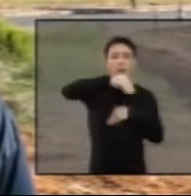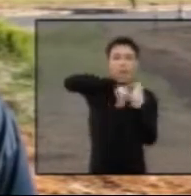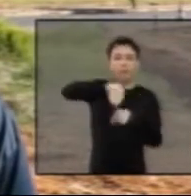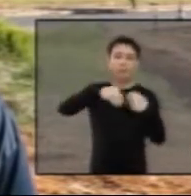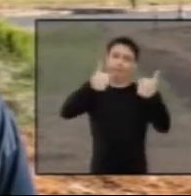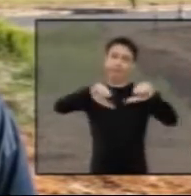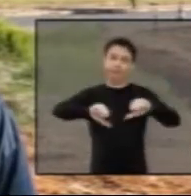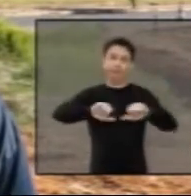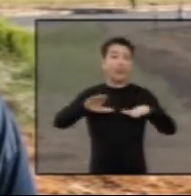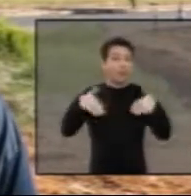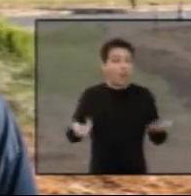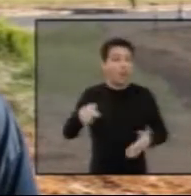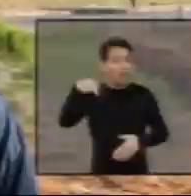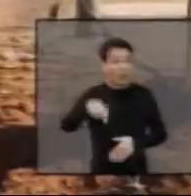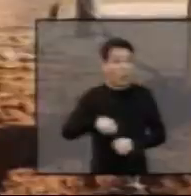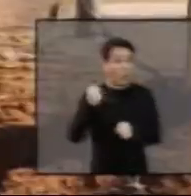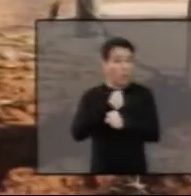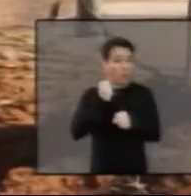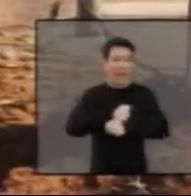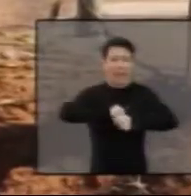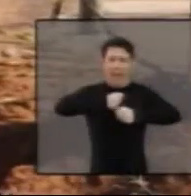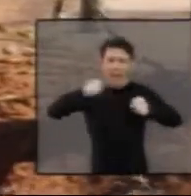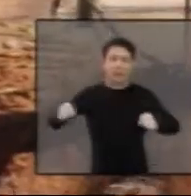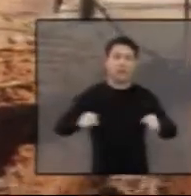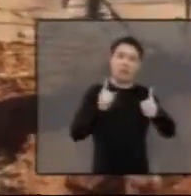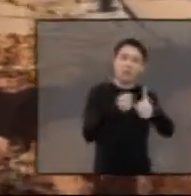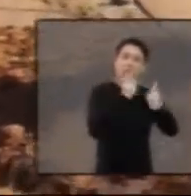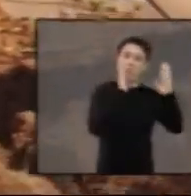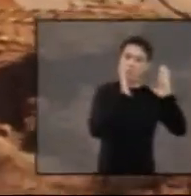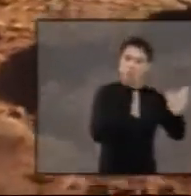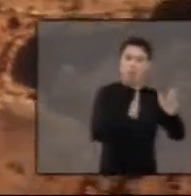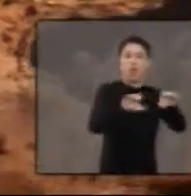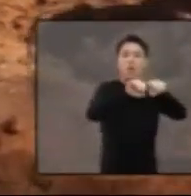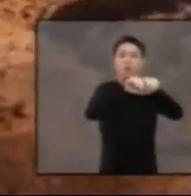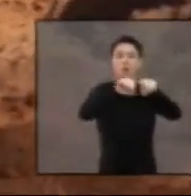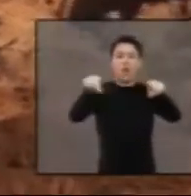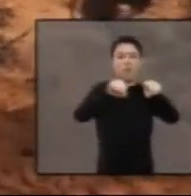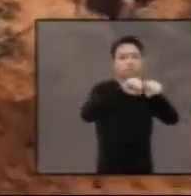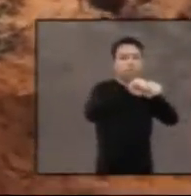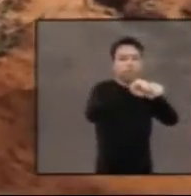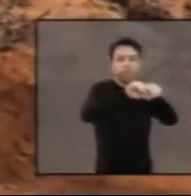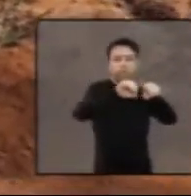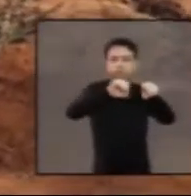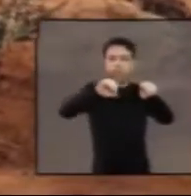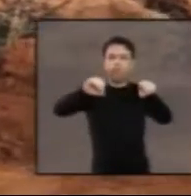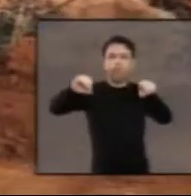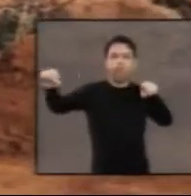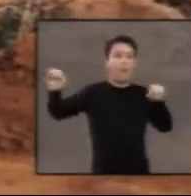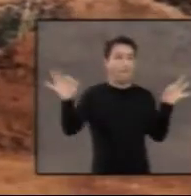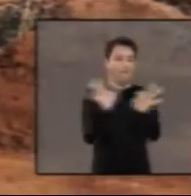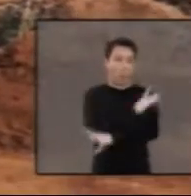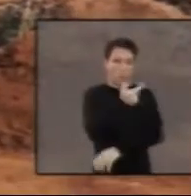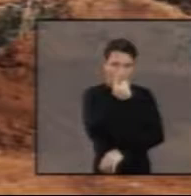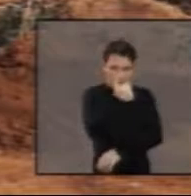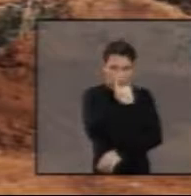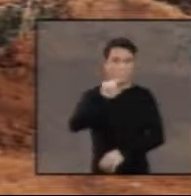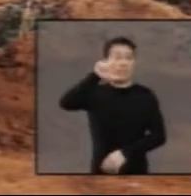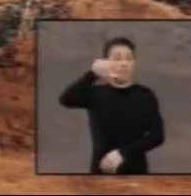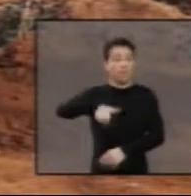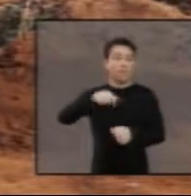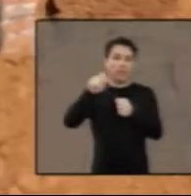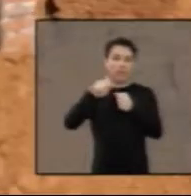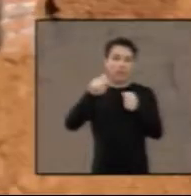erosão, pelo carreamento de detritos. É uma obra grande que está sendo feita aqui. Metade dela nós estamos